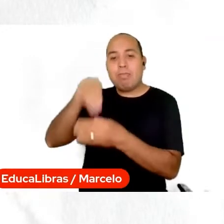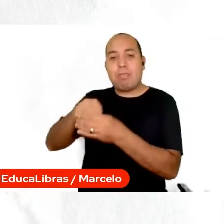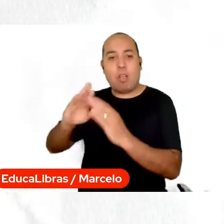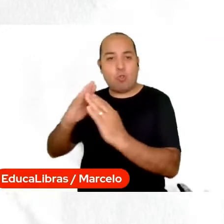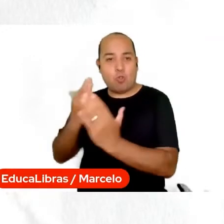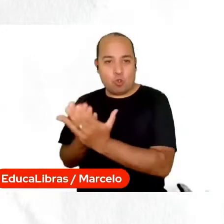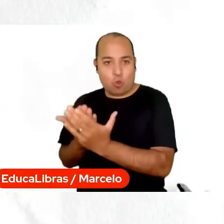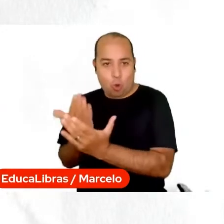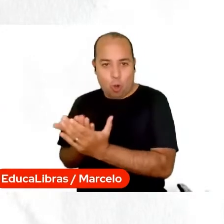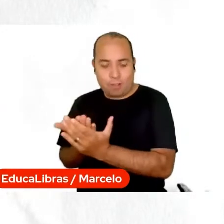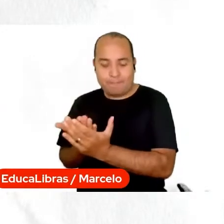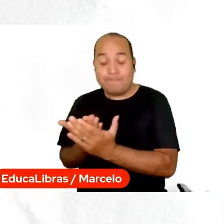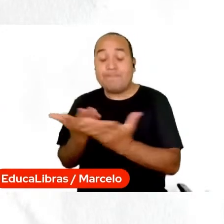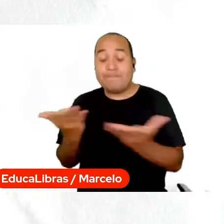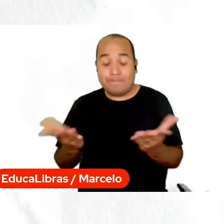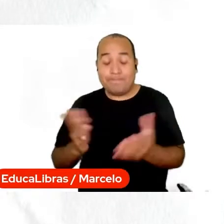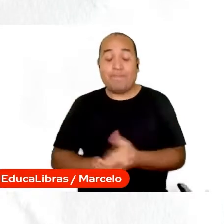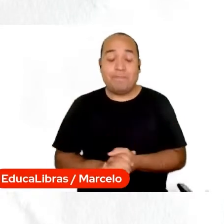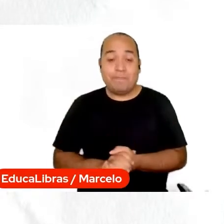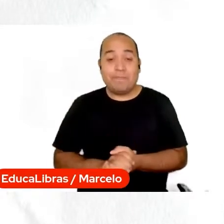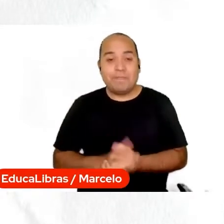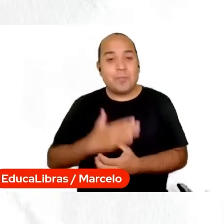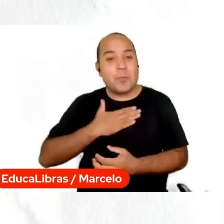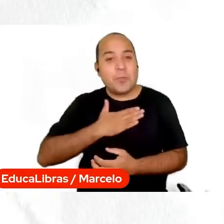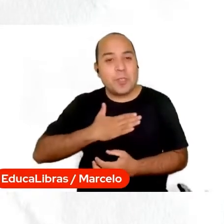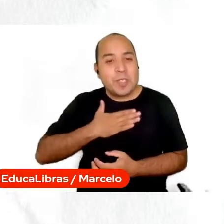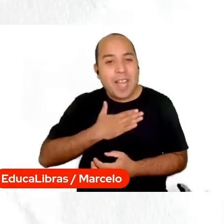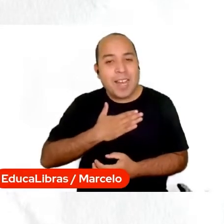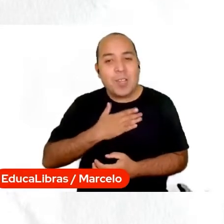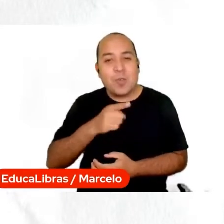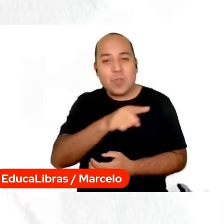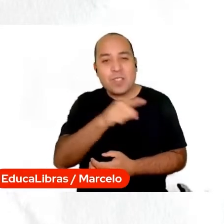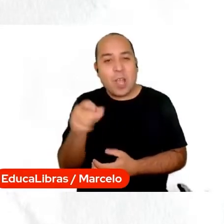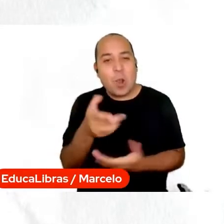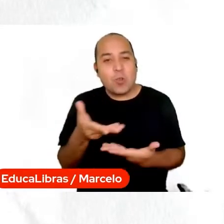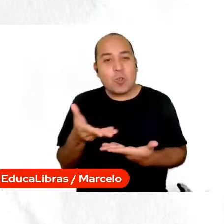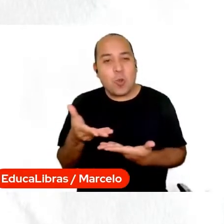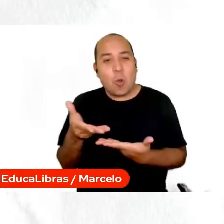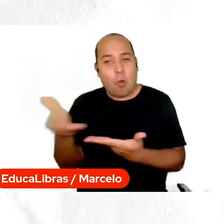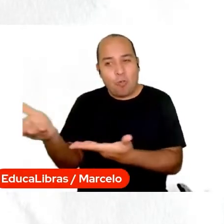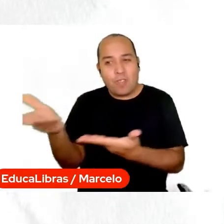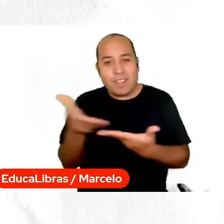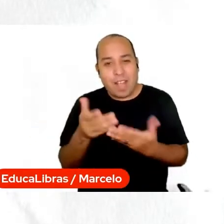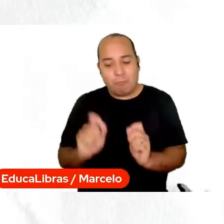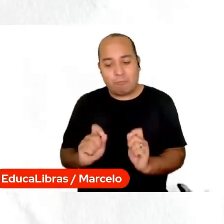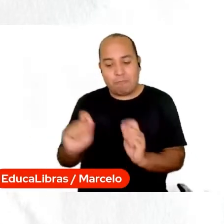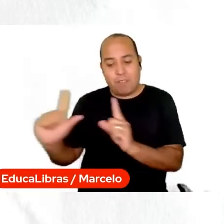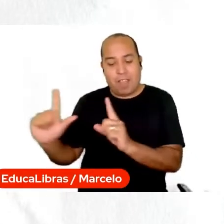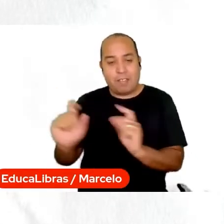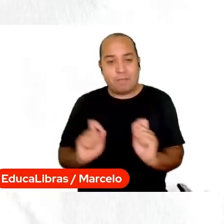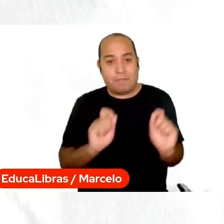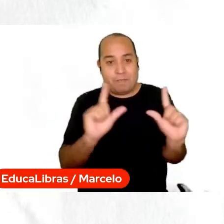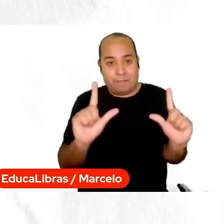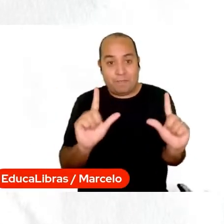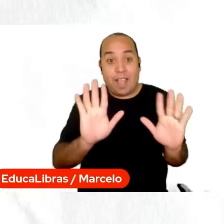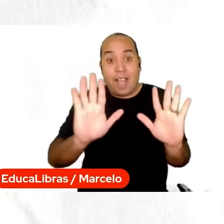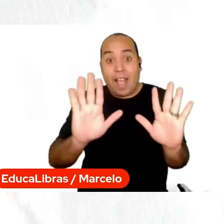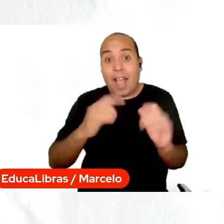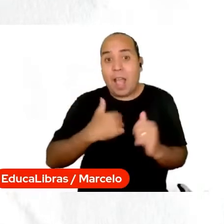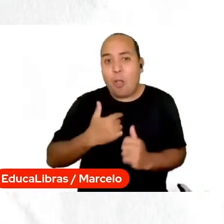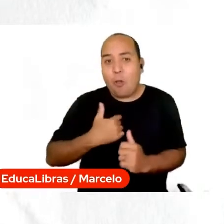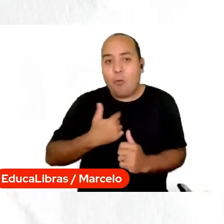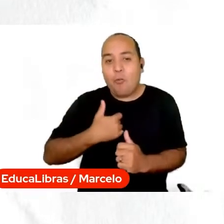Então, eu gostaria que agora os nossos convidados vão aparecer na tela. Primeiro, vou fazer a descrição do